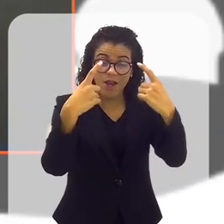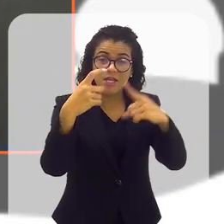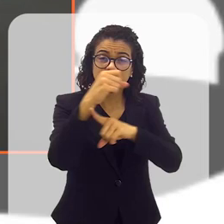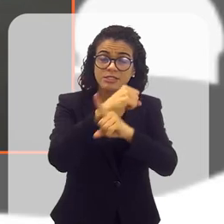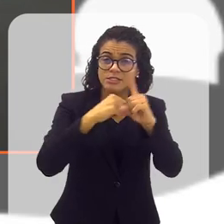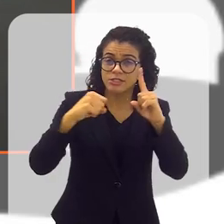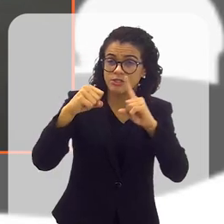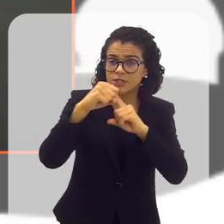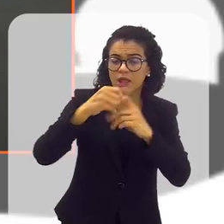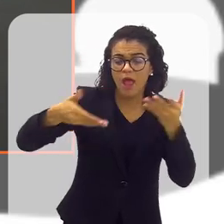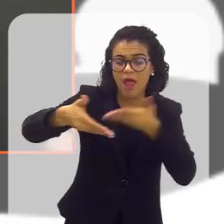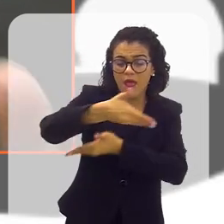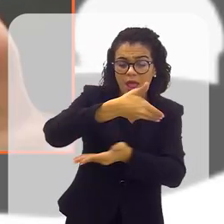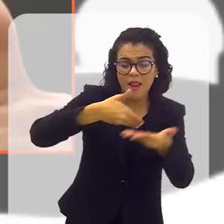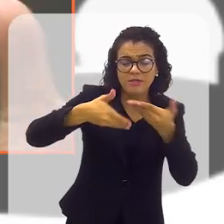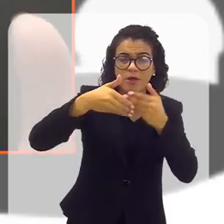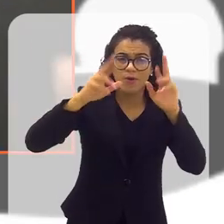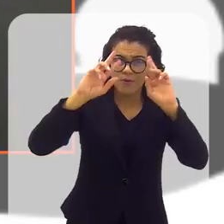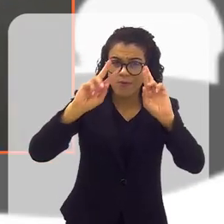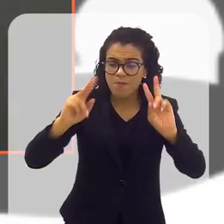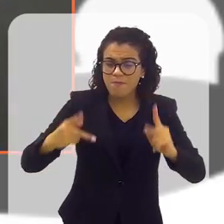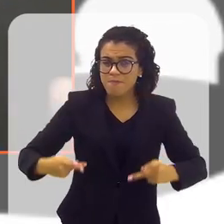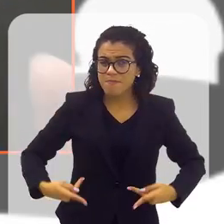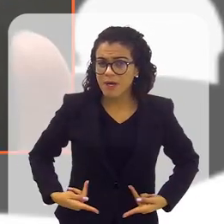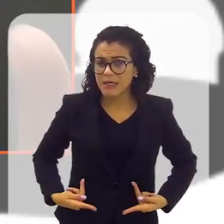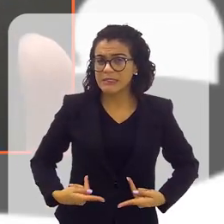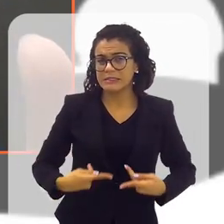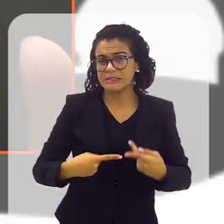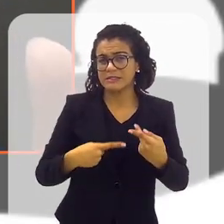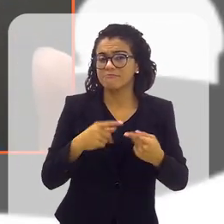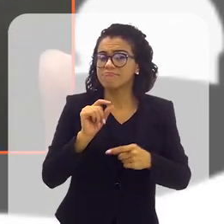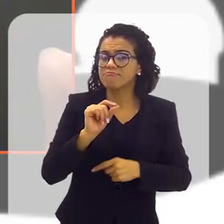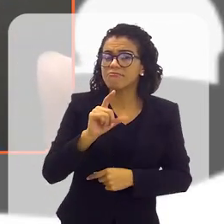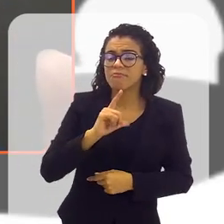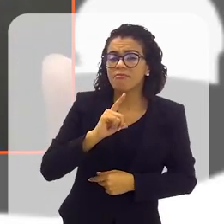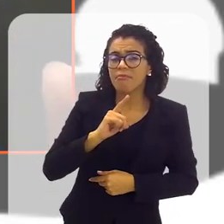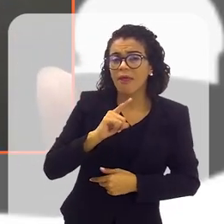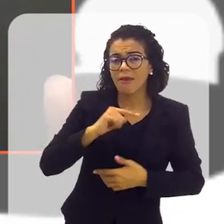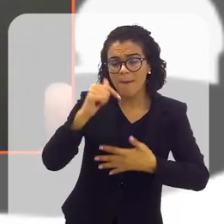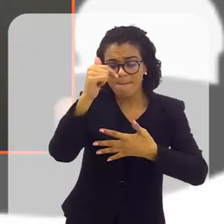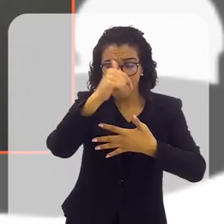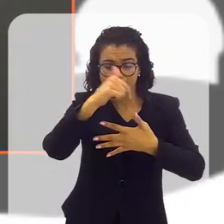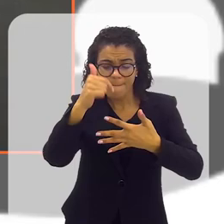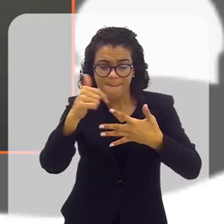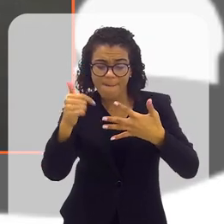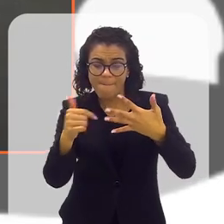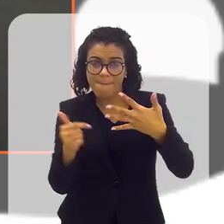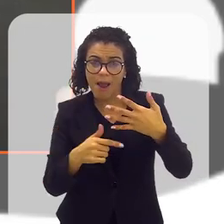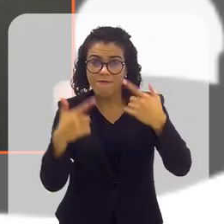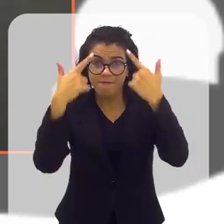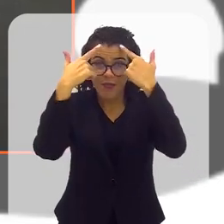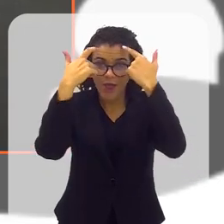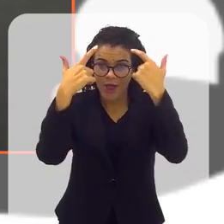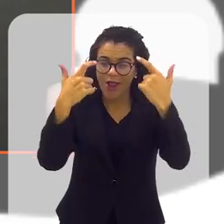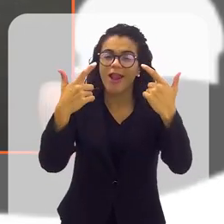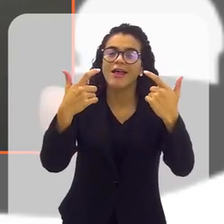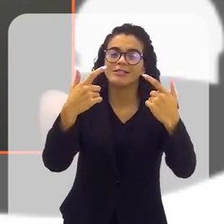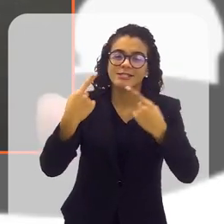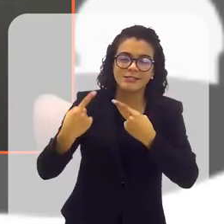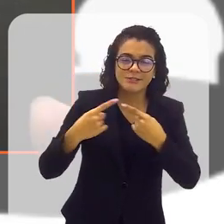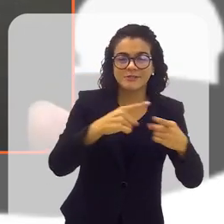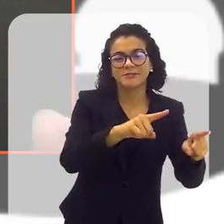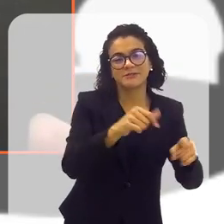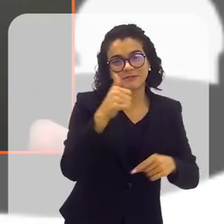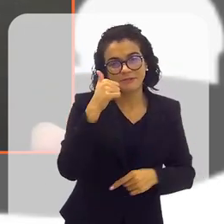violência da sociedade, as relações humanas, se pautam a cada vez mais pela violência, a